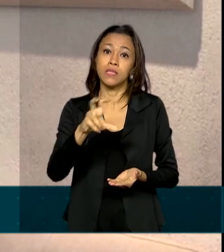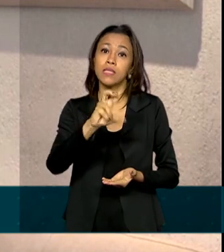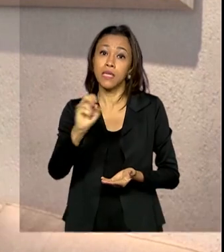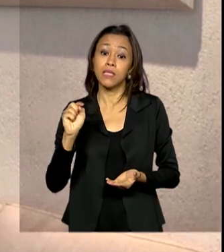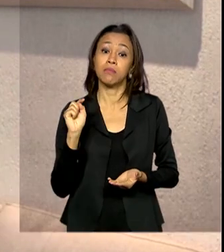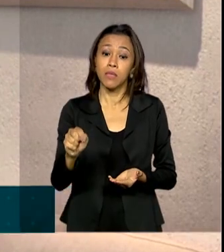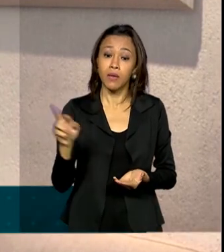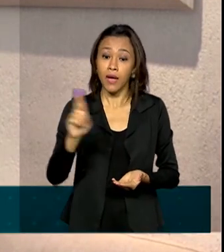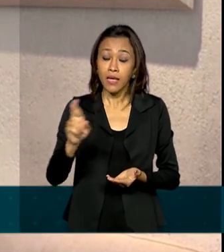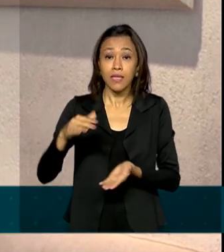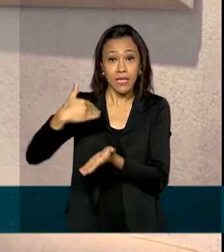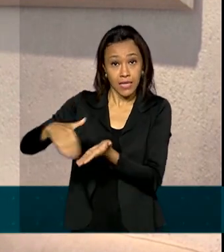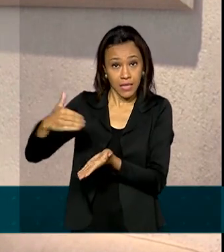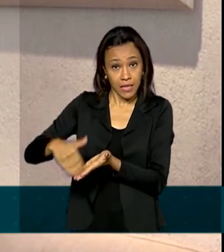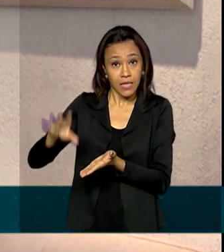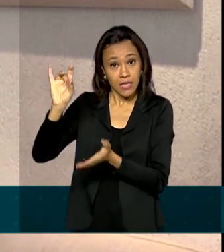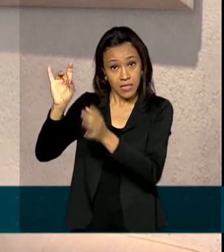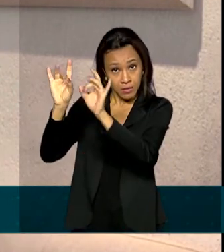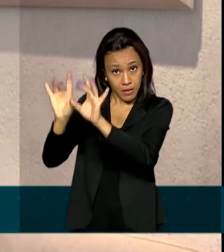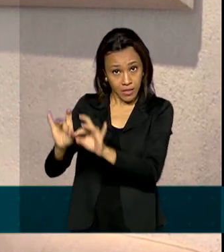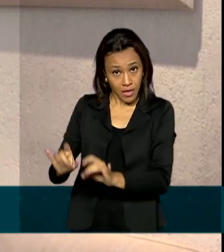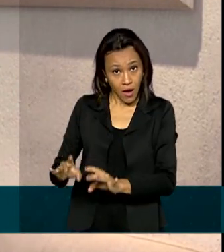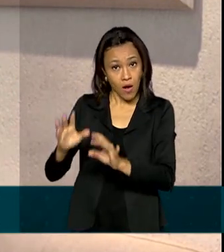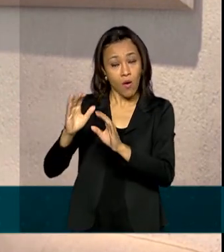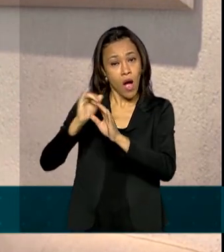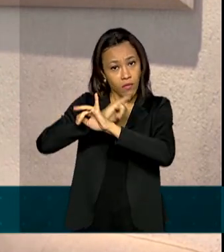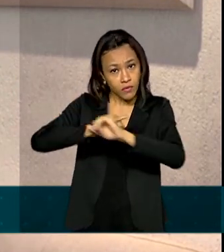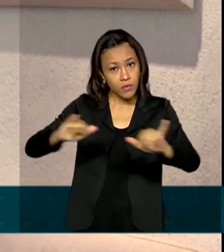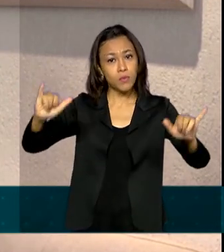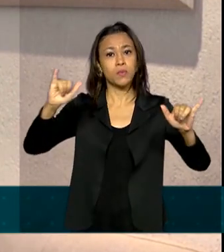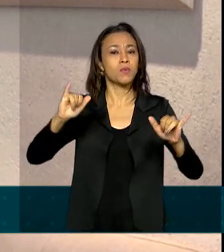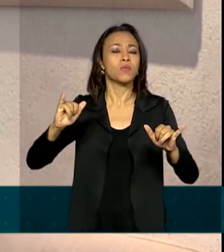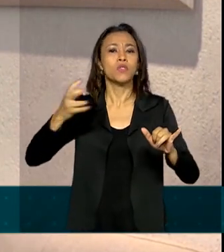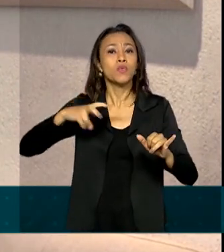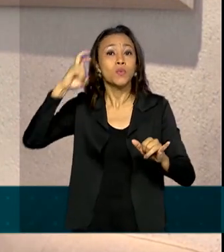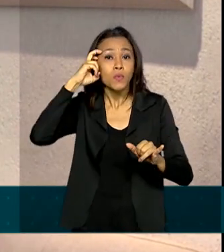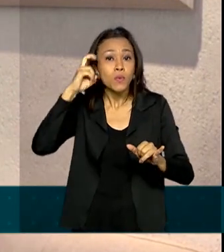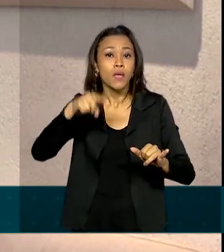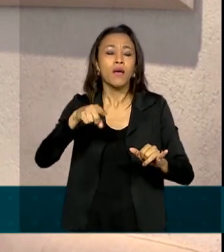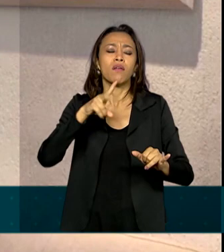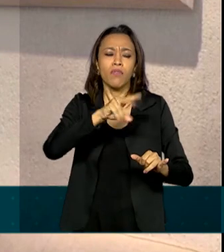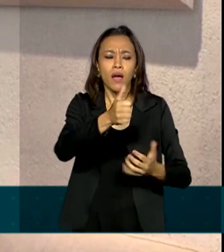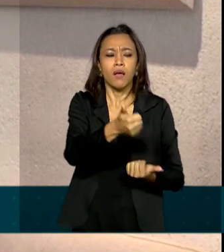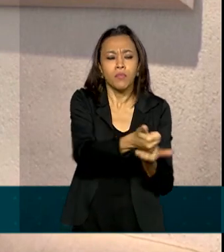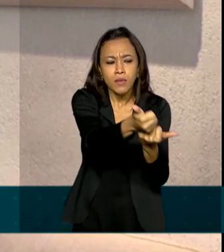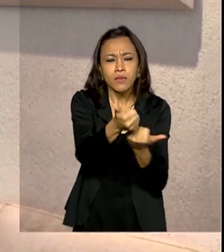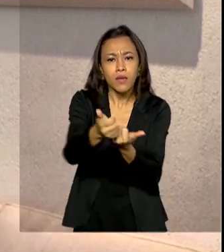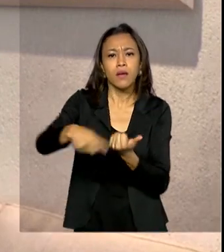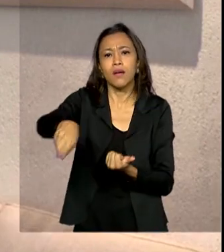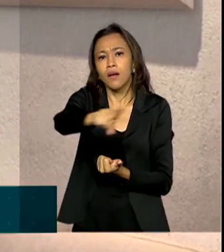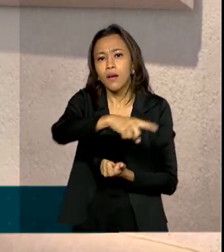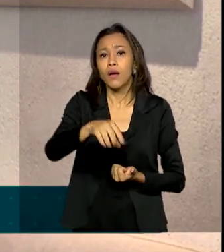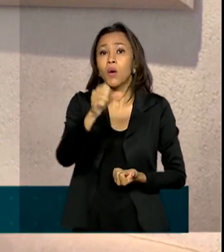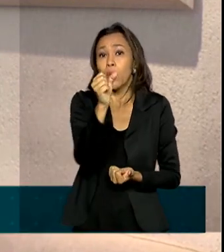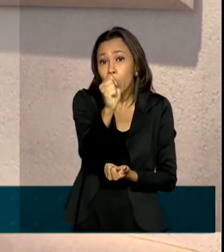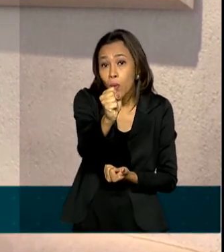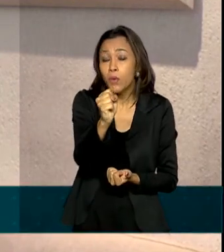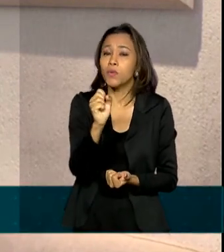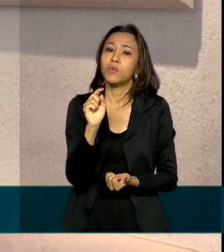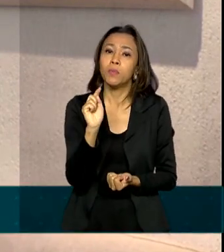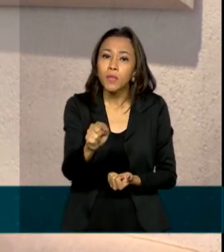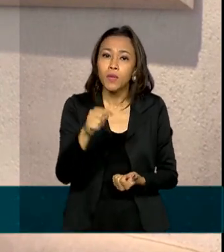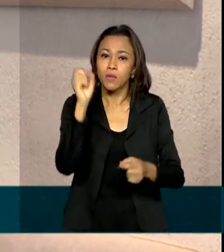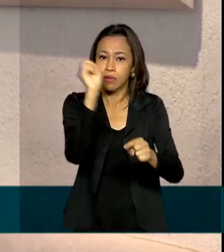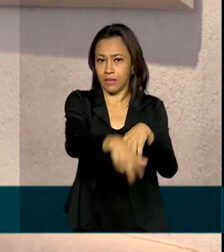Secretaria Especial de Cultura, o programa de apoio ao pequeno exibidor vai preservar 8 mil empregos